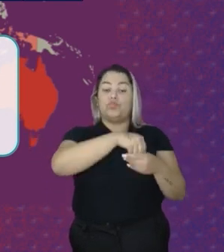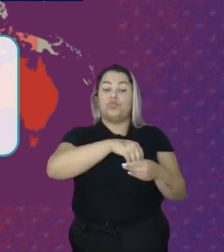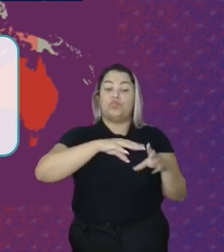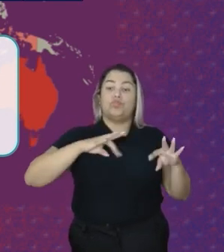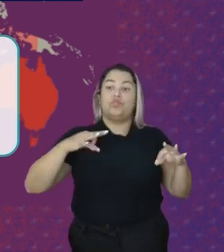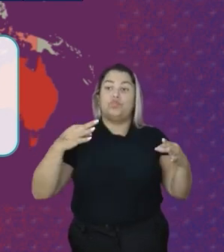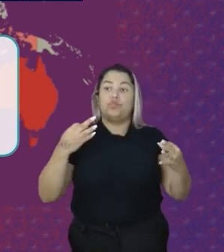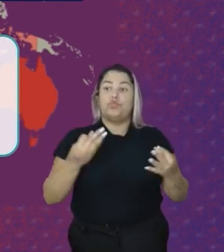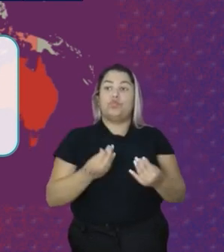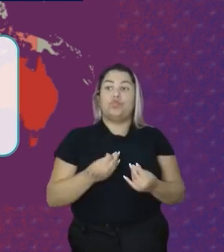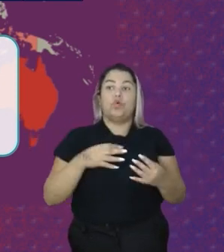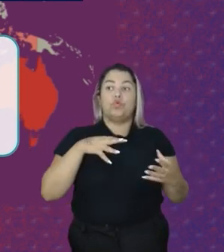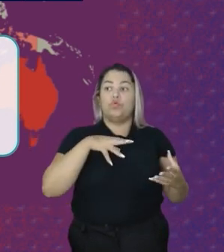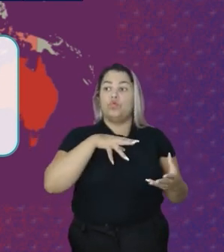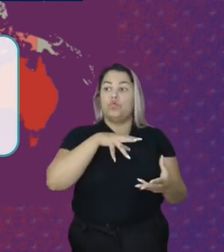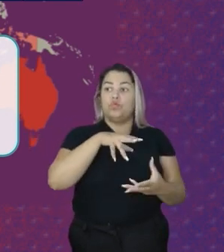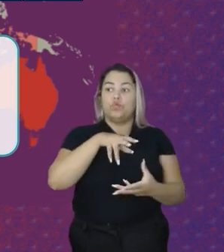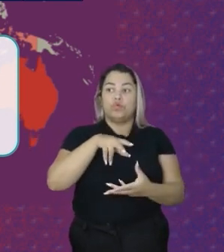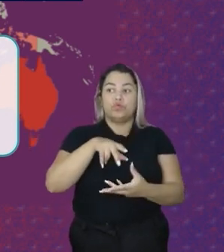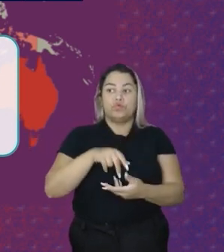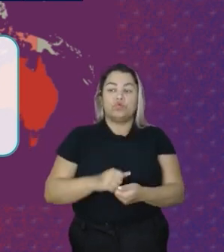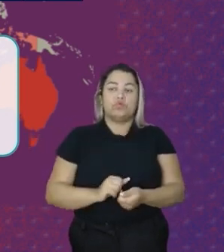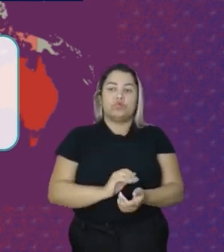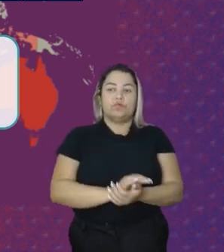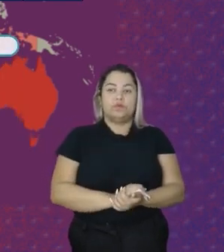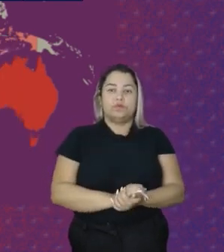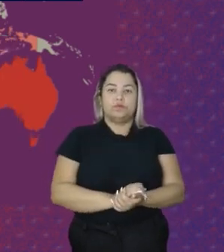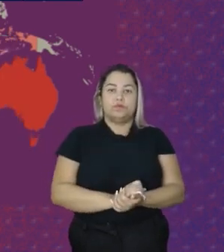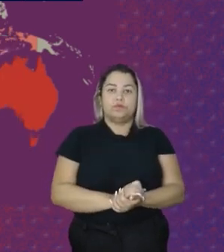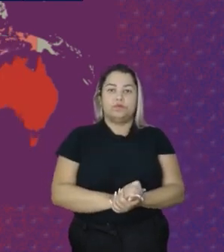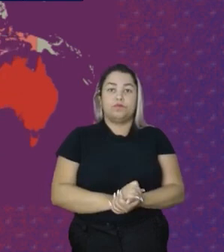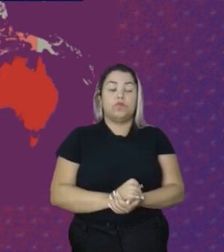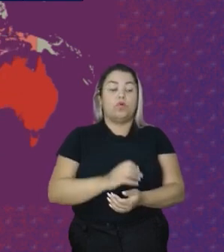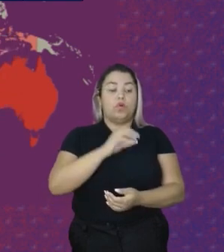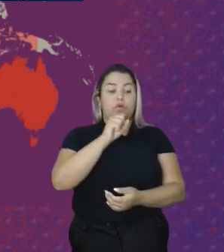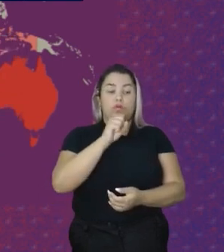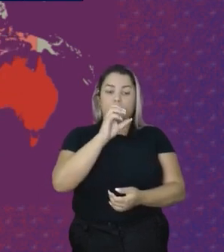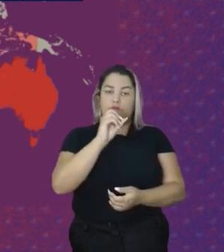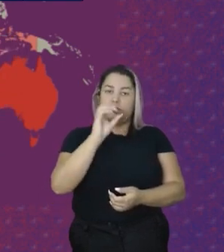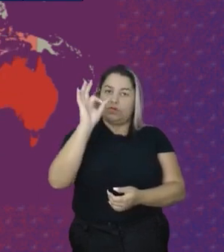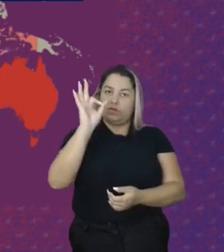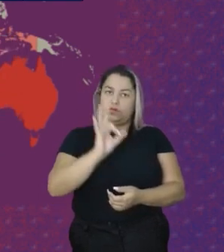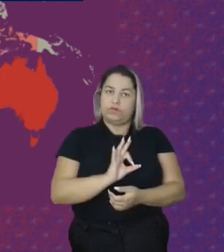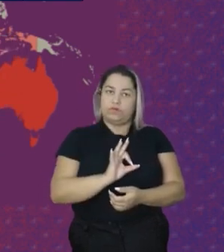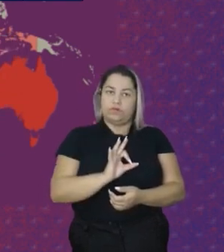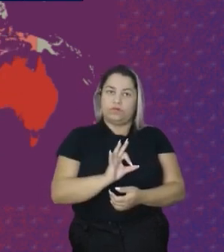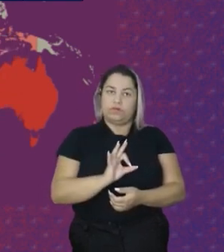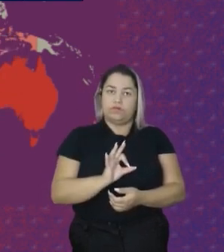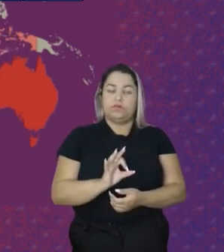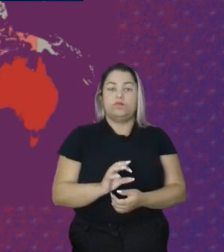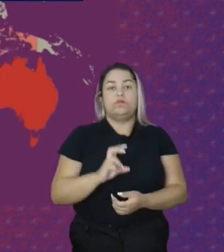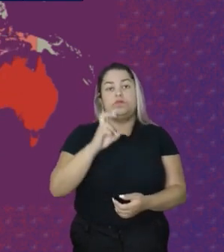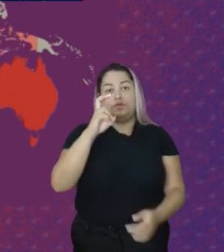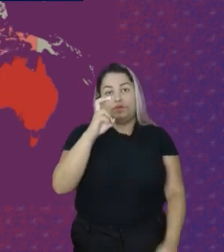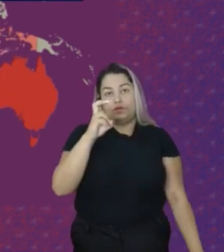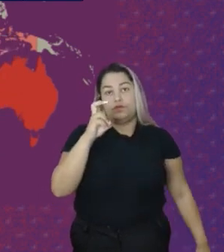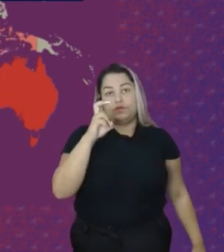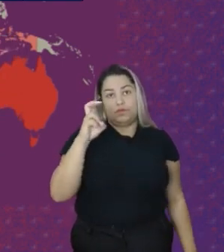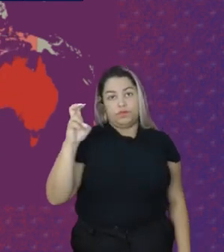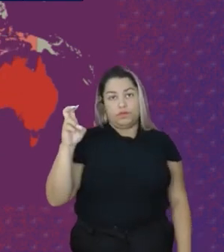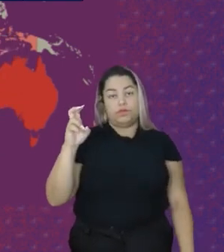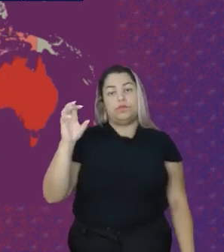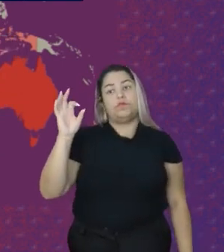O globo Deste total 80% Ou cerca Cerca de 55